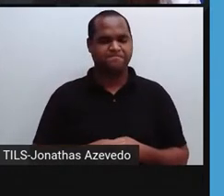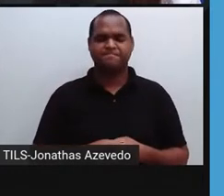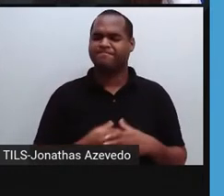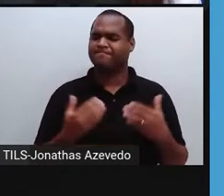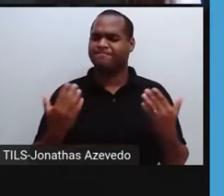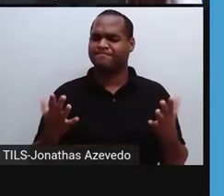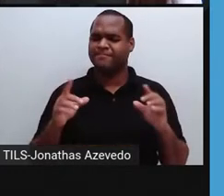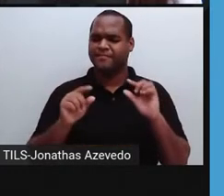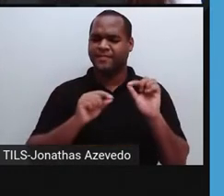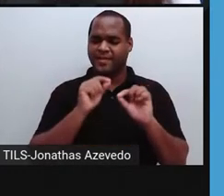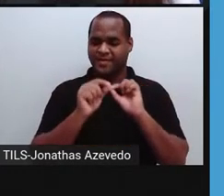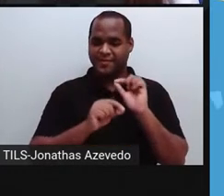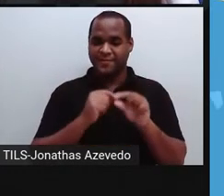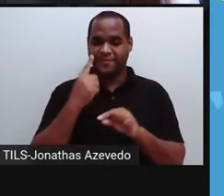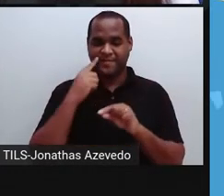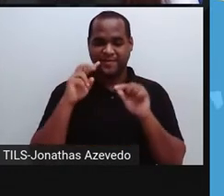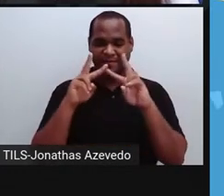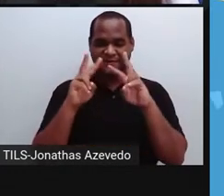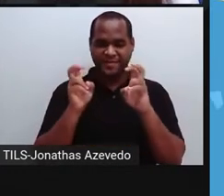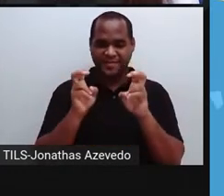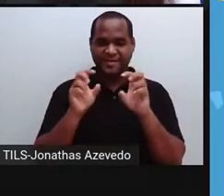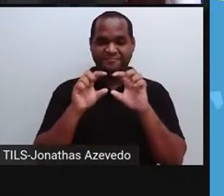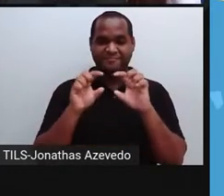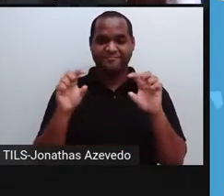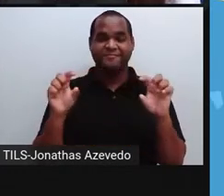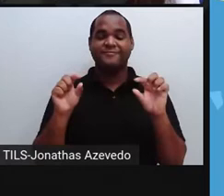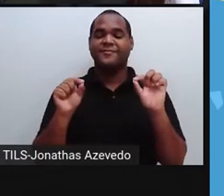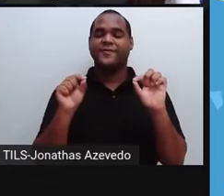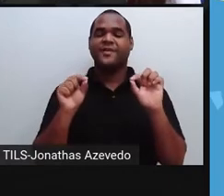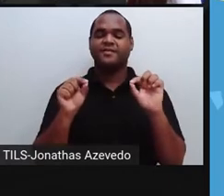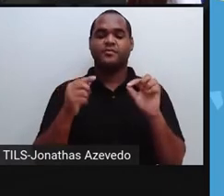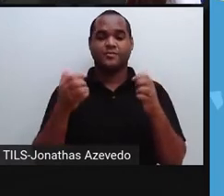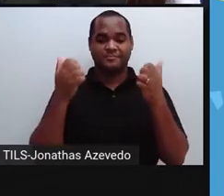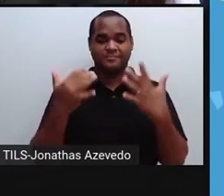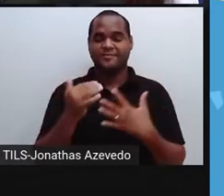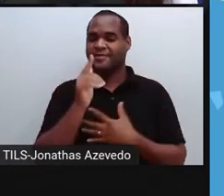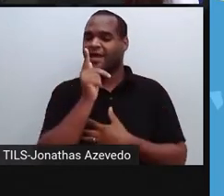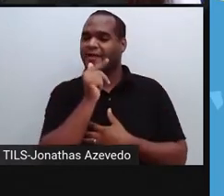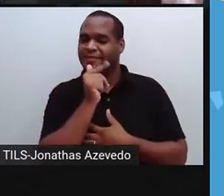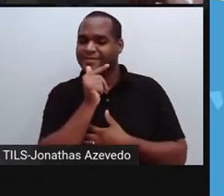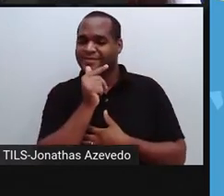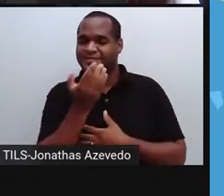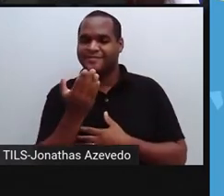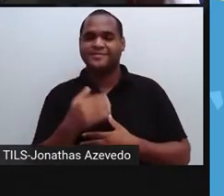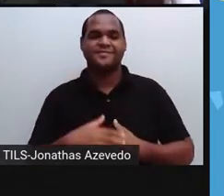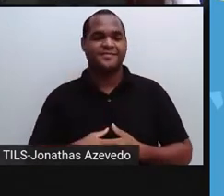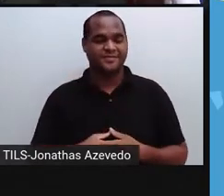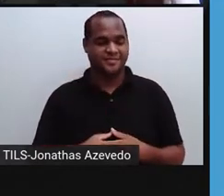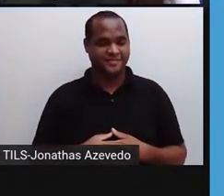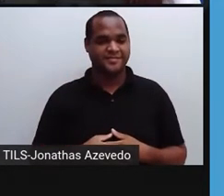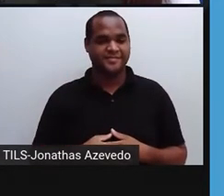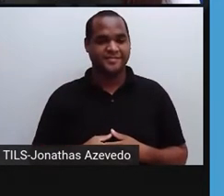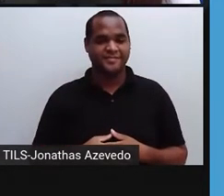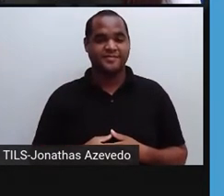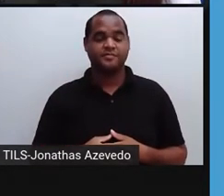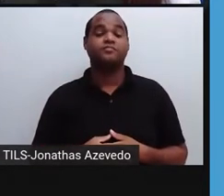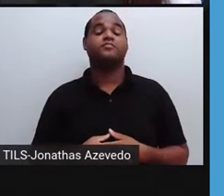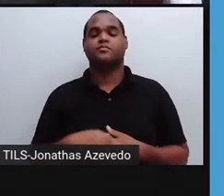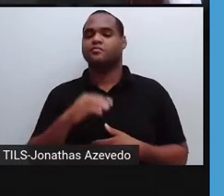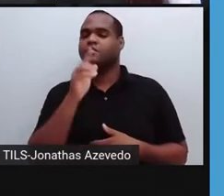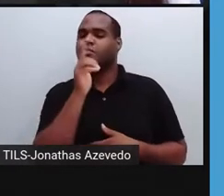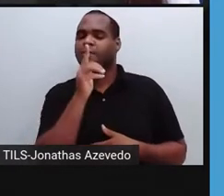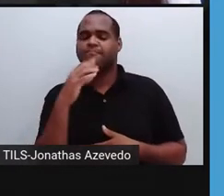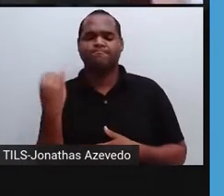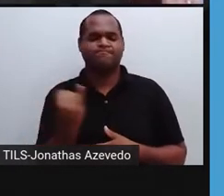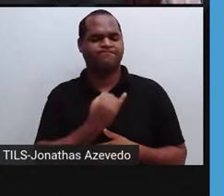Então, como vocês já viram nesse slide aqui, hoje a gente vai falar sobre água. A